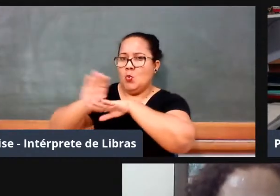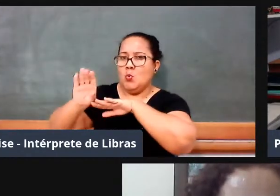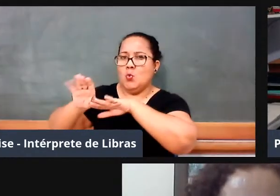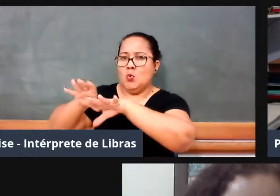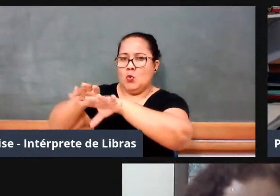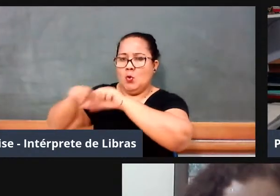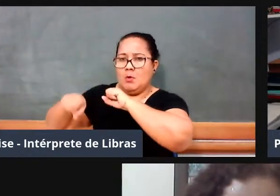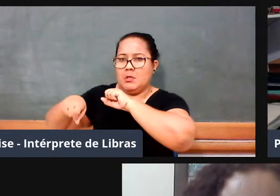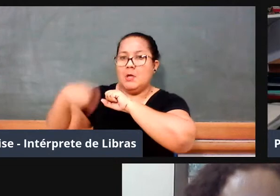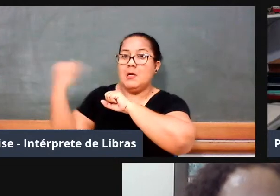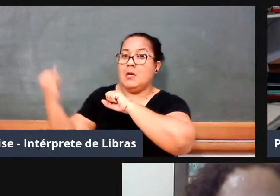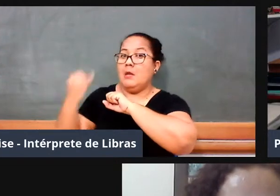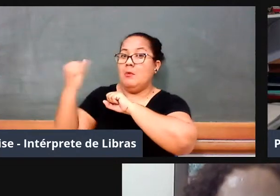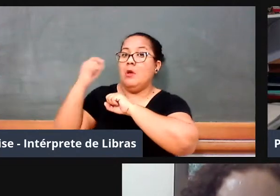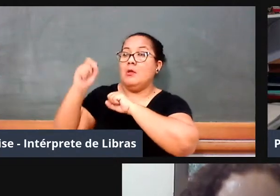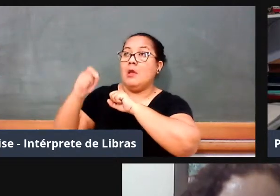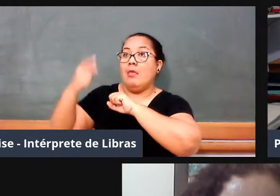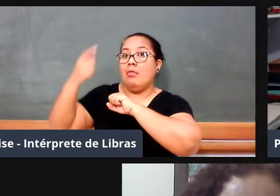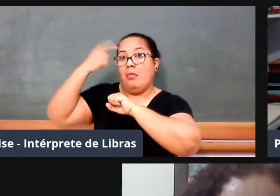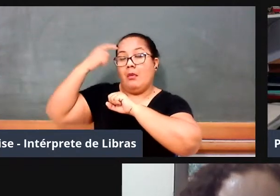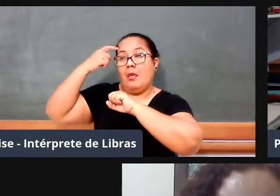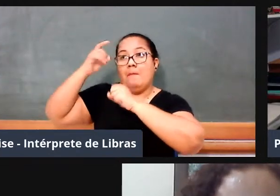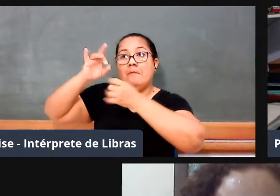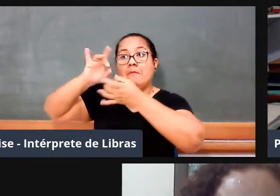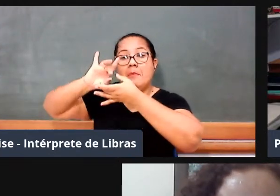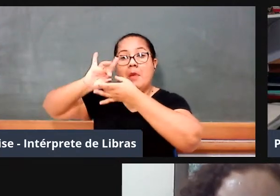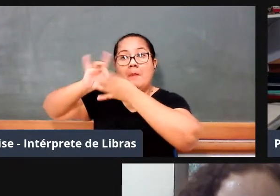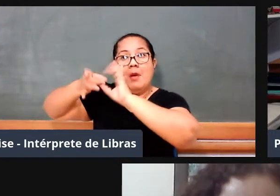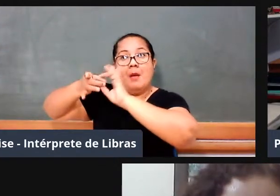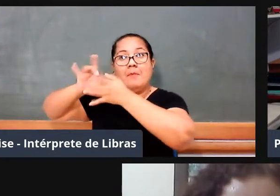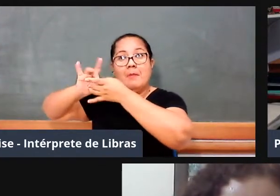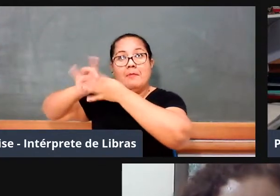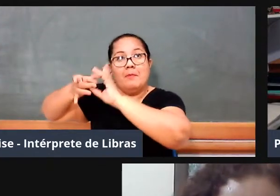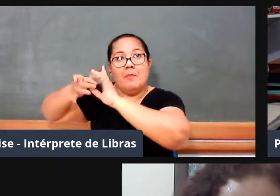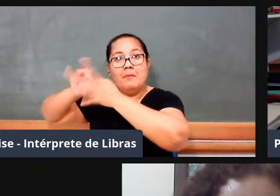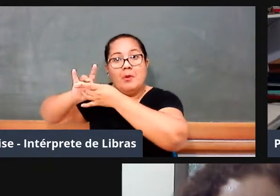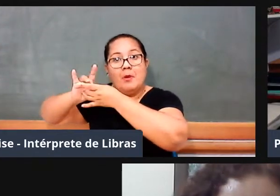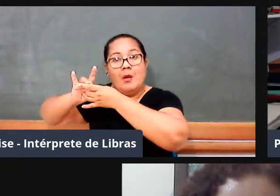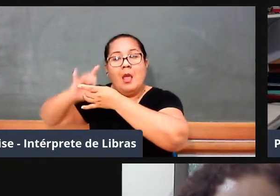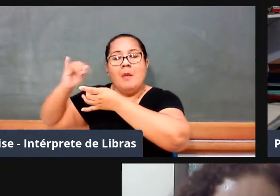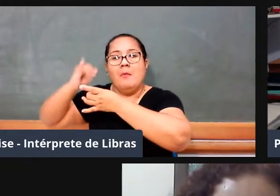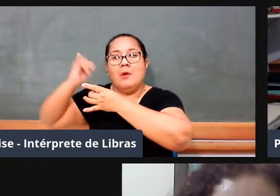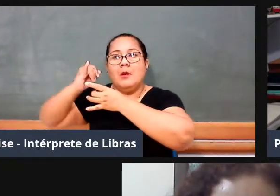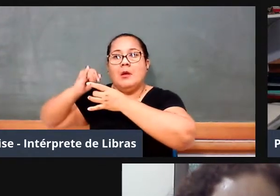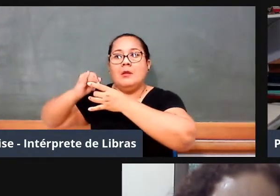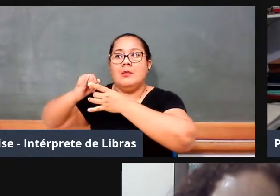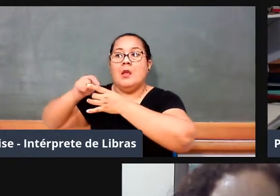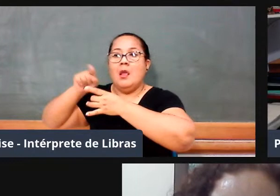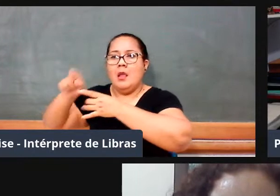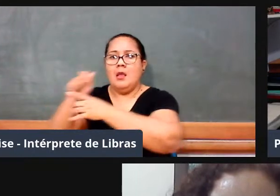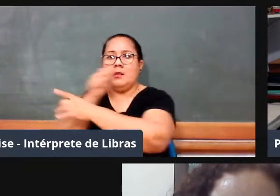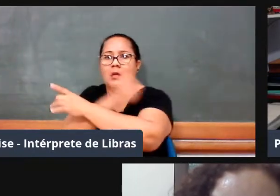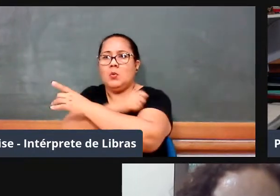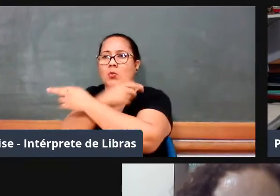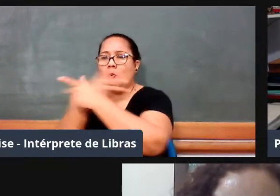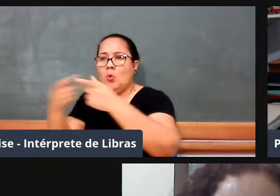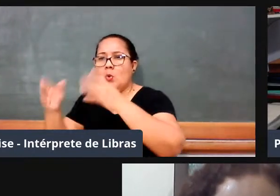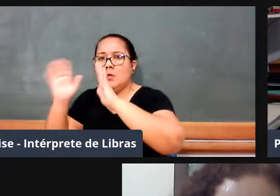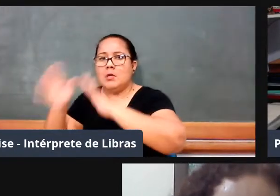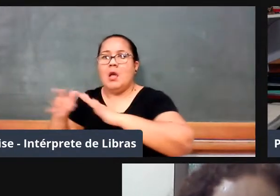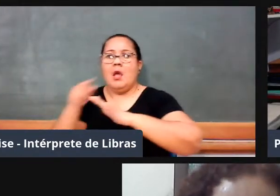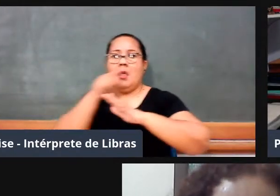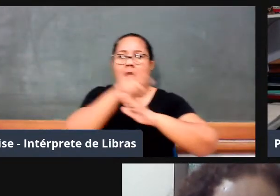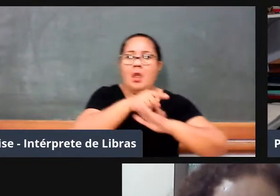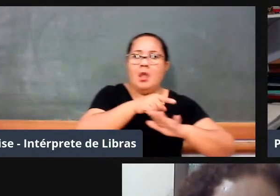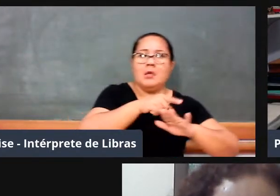não tiver incluído essas relações do ensino de matemática com a realidade, ele terá imensa dificuldade de fazer isso quando ele